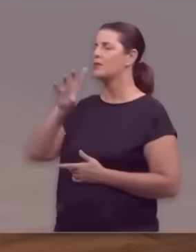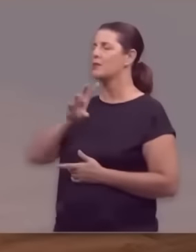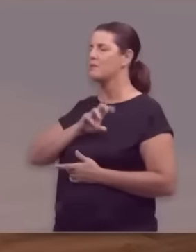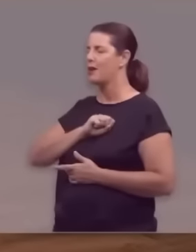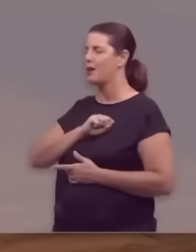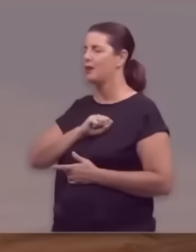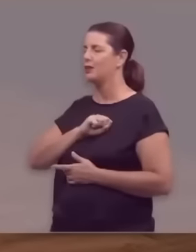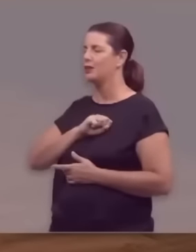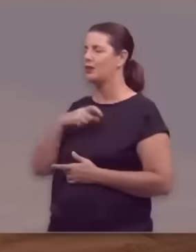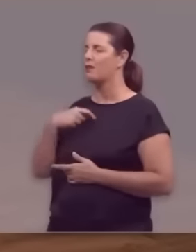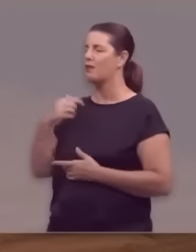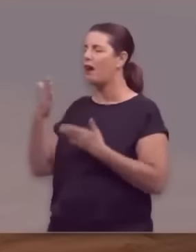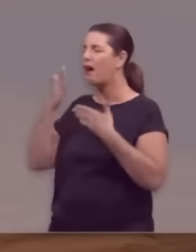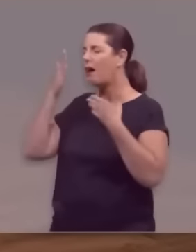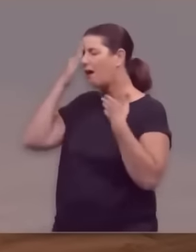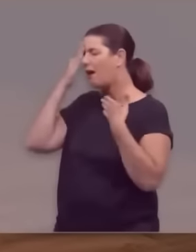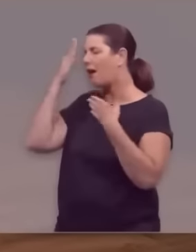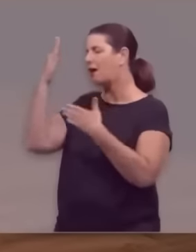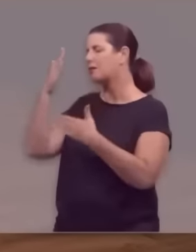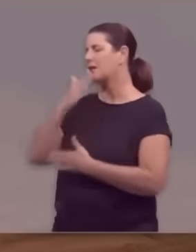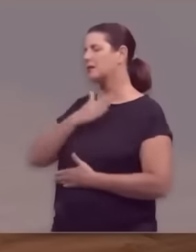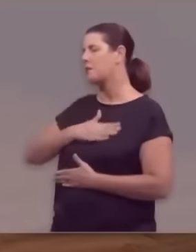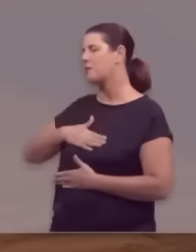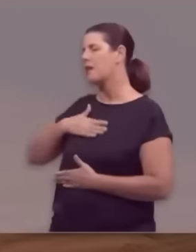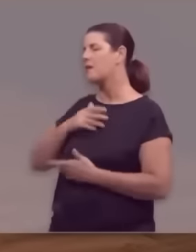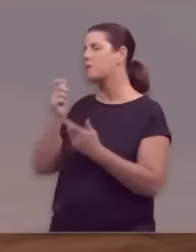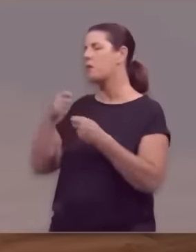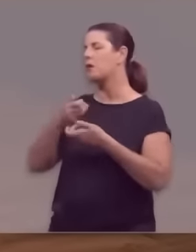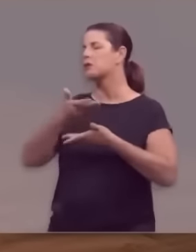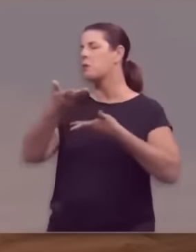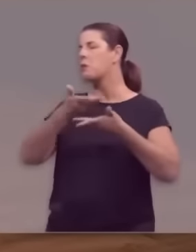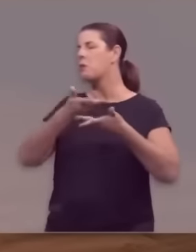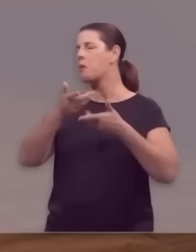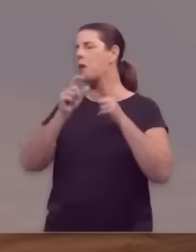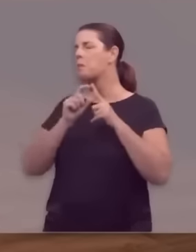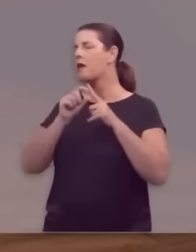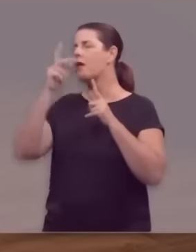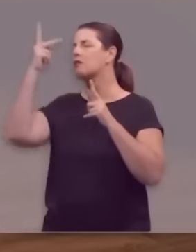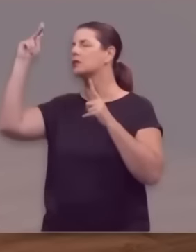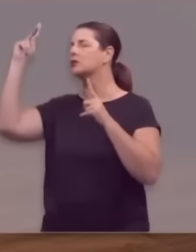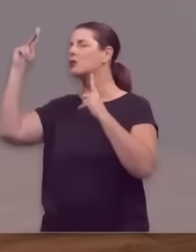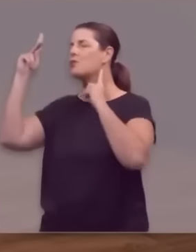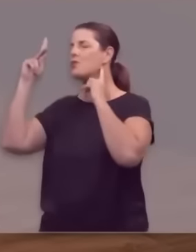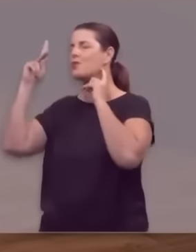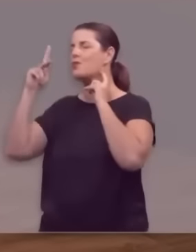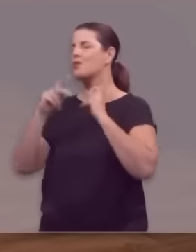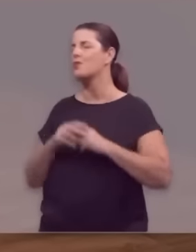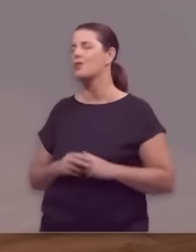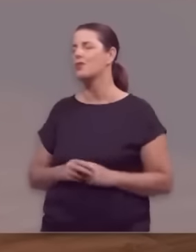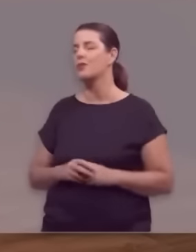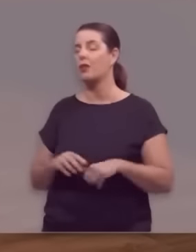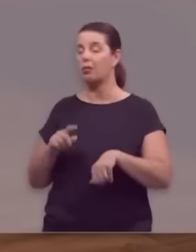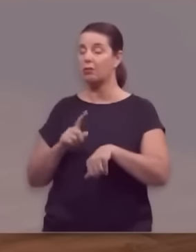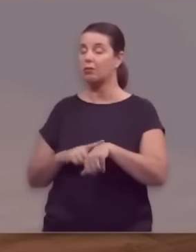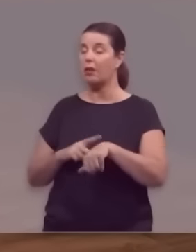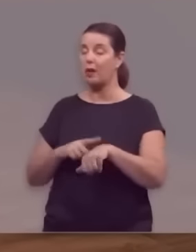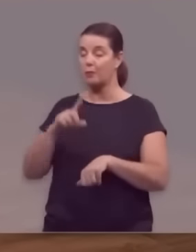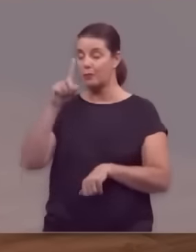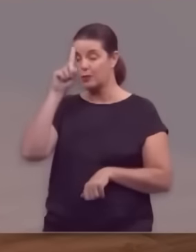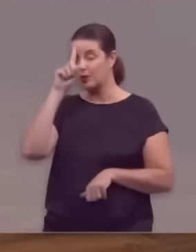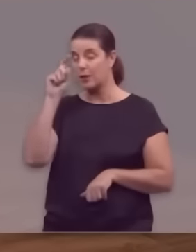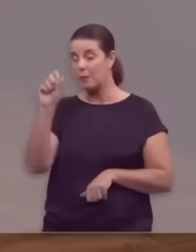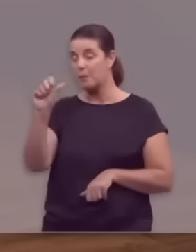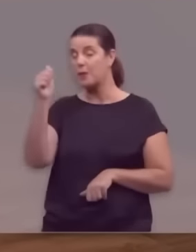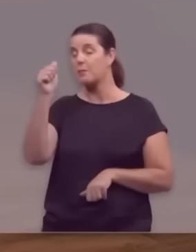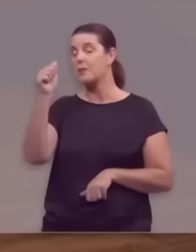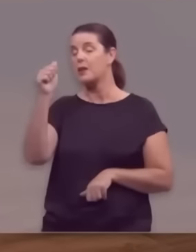Deus amado, quero te agradecer pelo privilégio de compartilhar esta palavra neste primeiro